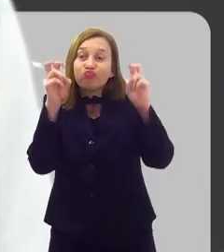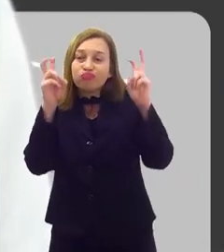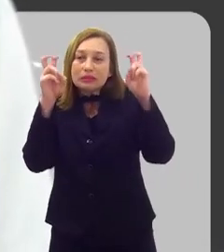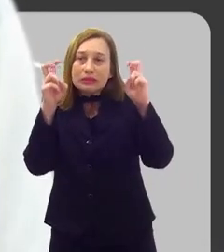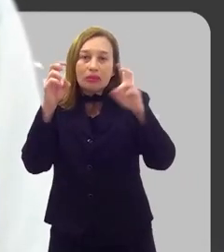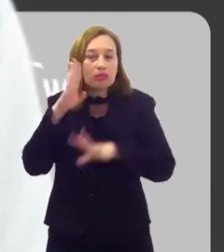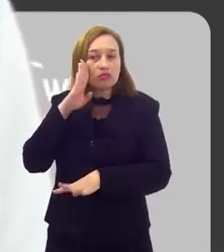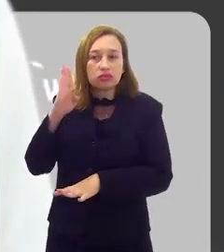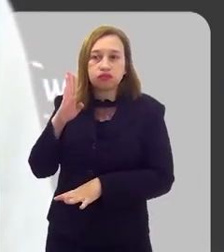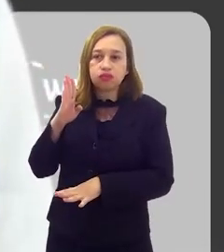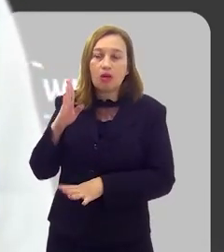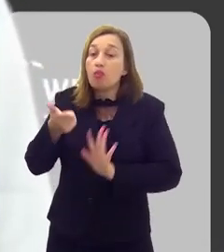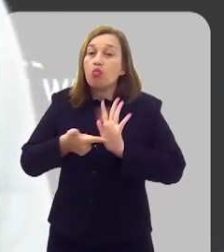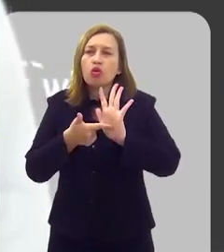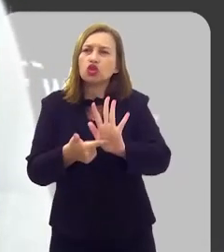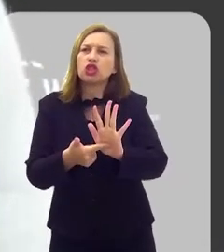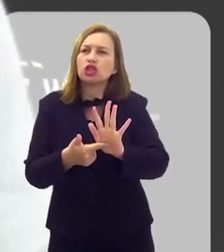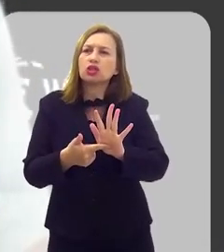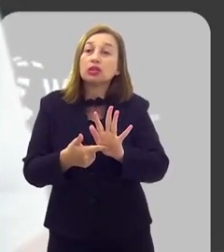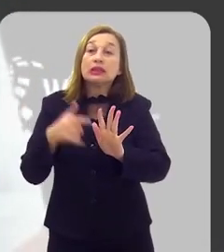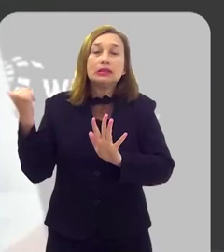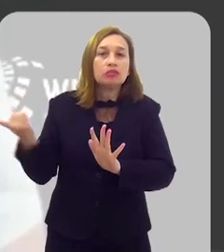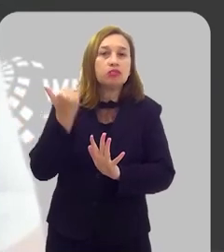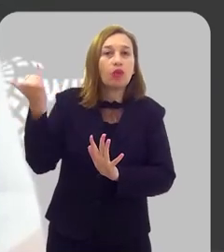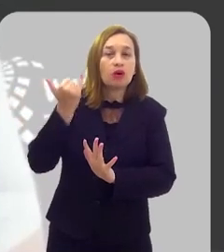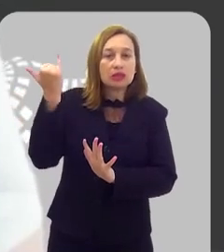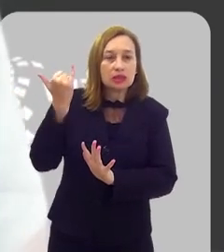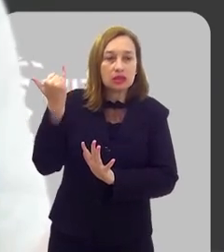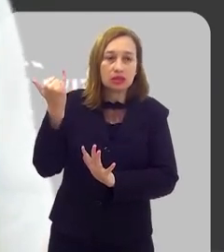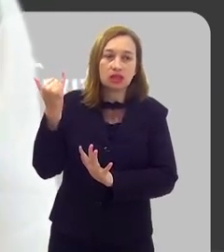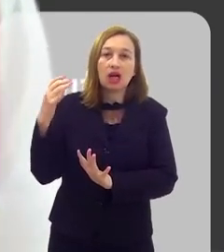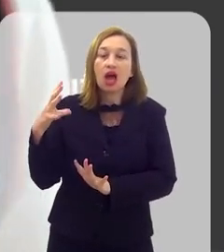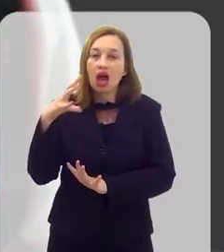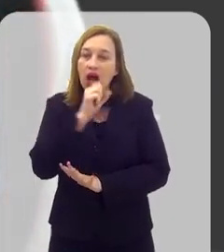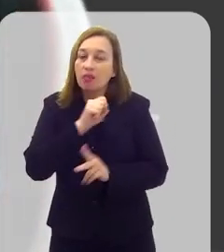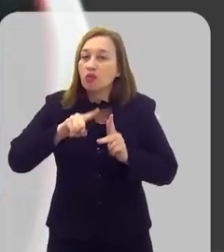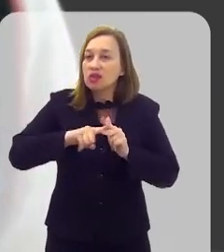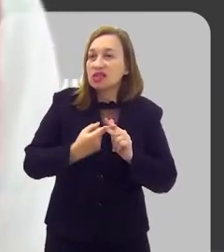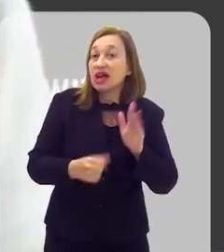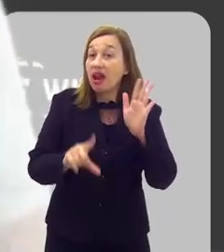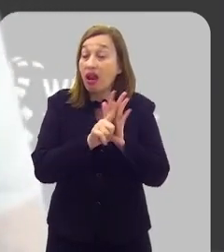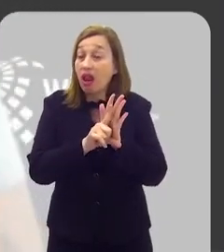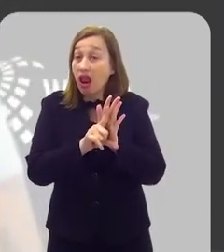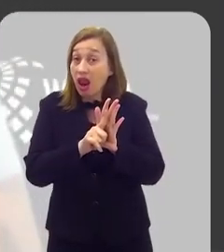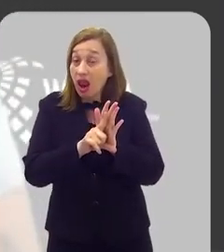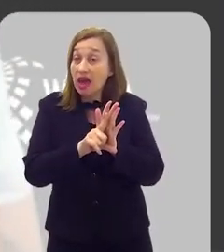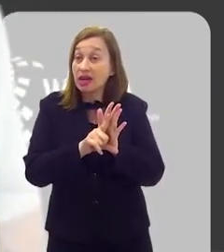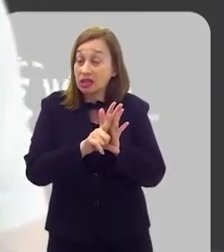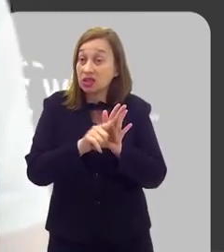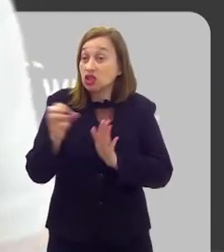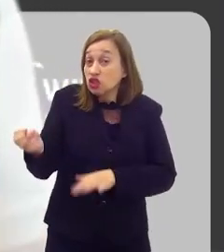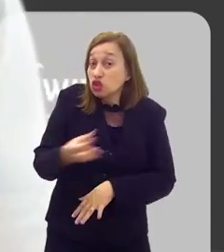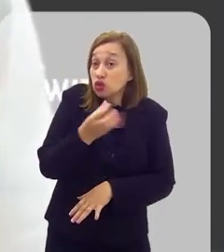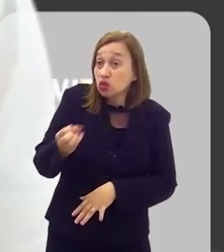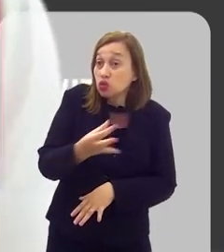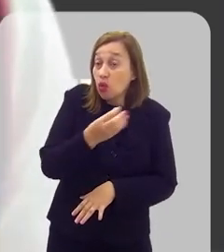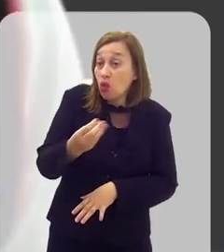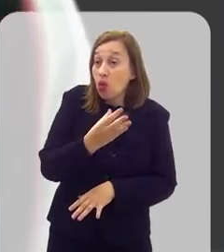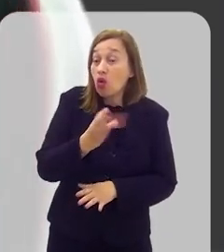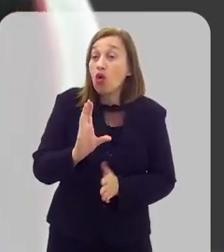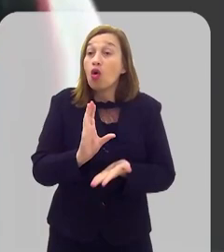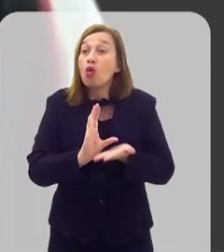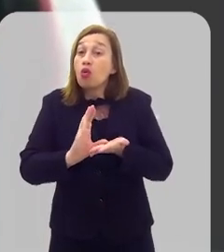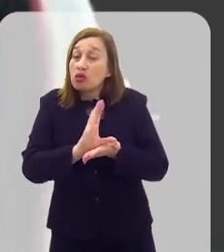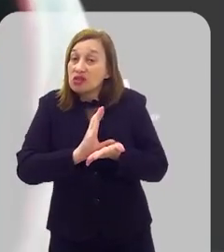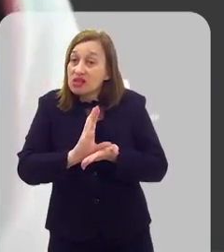Esse é o título do meu historial demonstrando o quão importante é a gente rapidamente regulamentar a lei de inovação, rapidamente